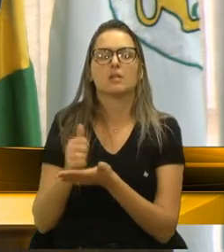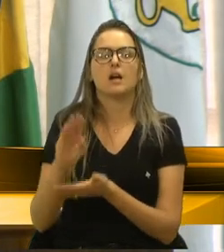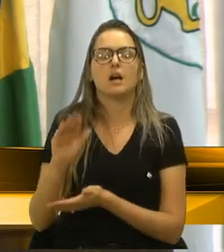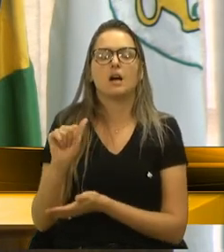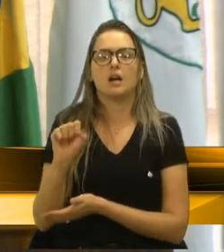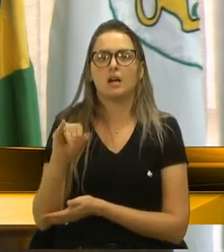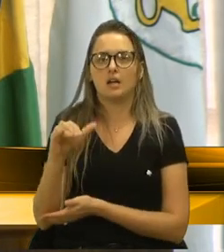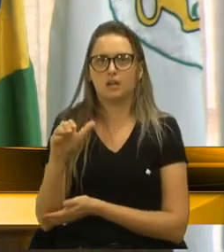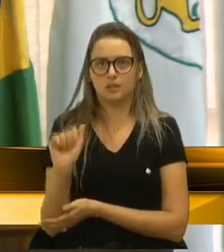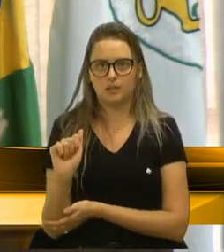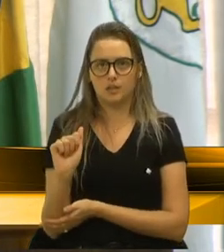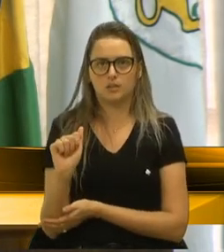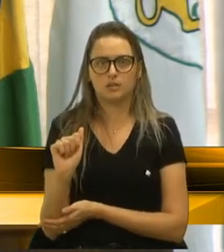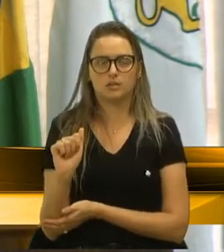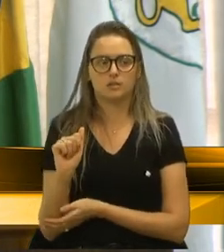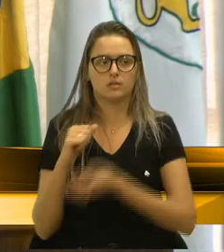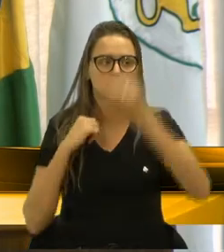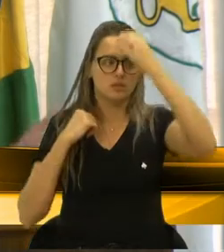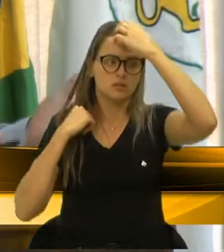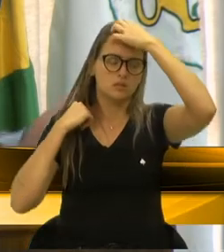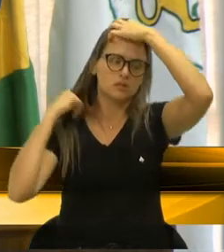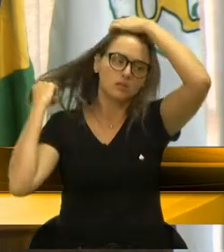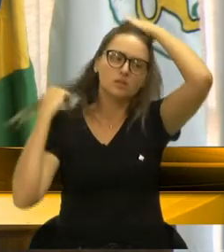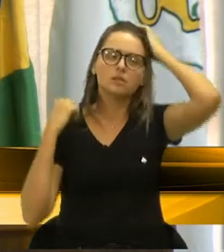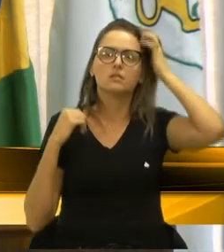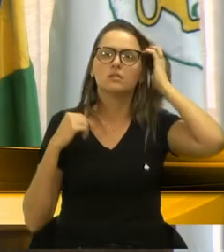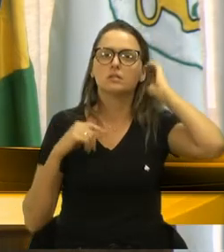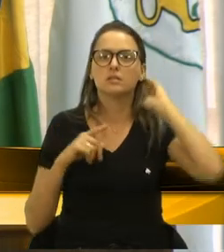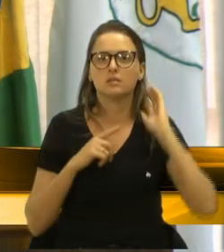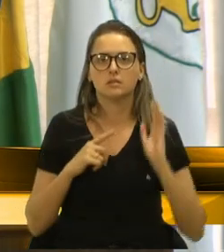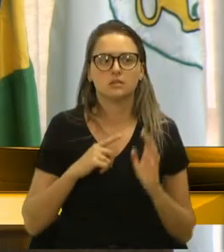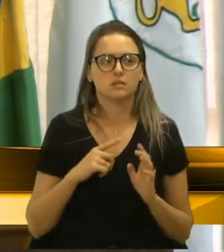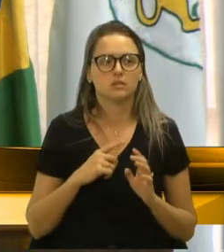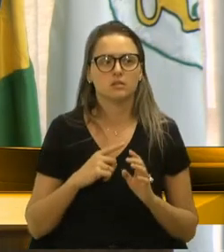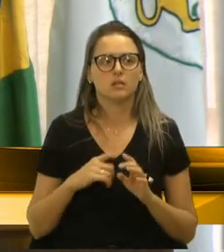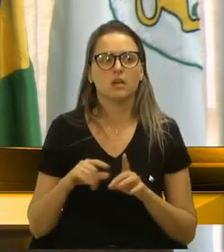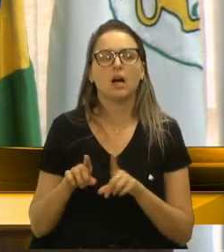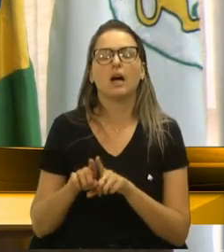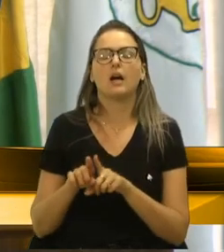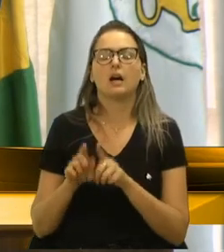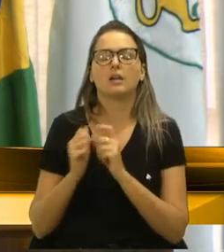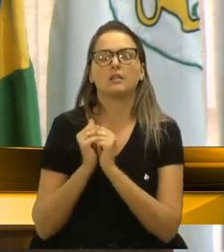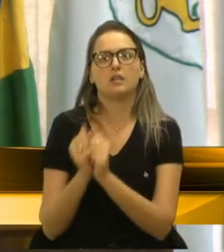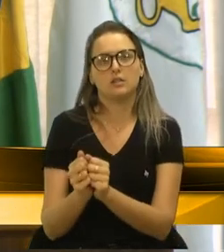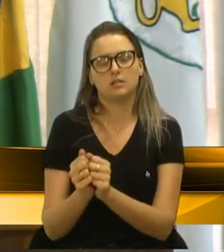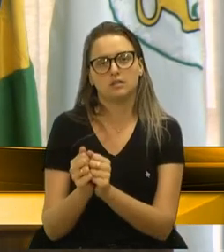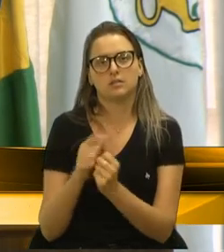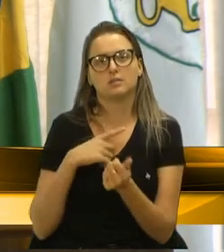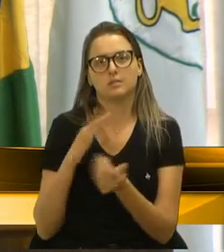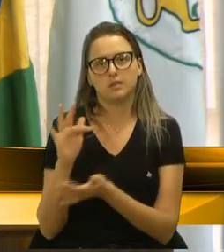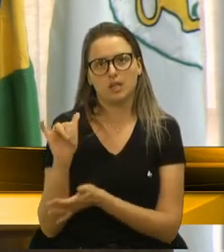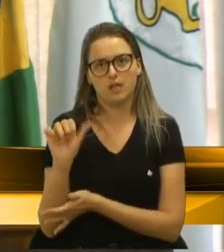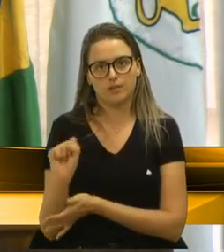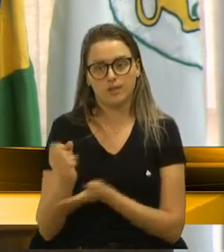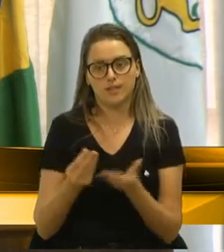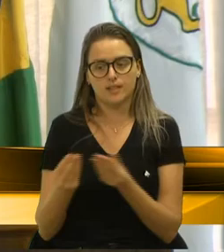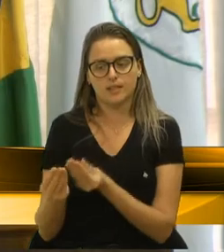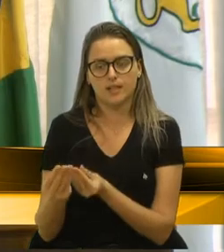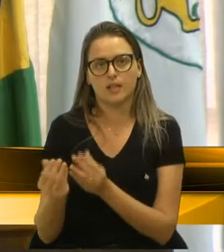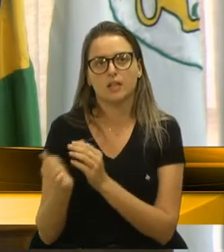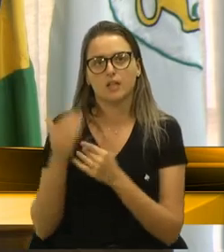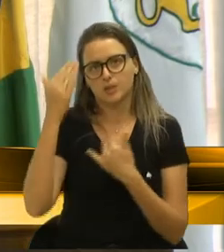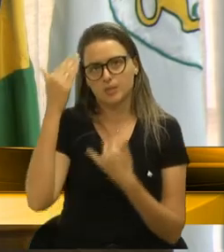Secretaria da Cultura, que aí a Secretaria da Cultura vai fazer essa seleção e esse repasse para a fase. Então, muito obrigado.